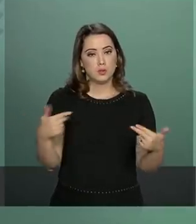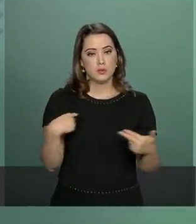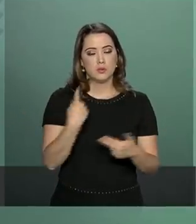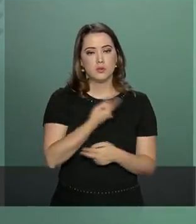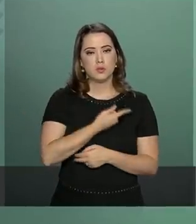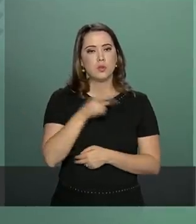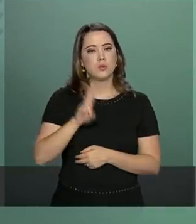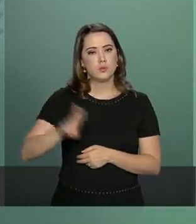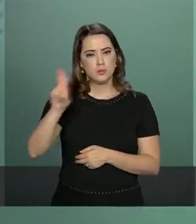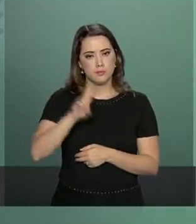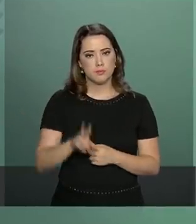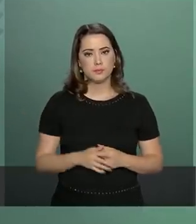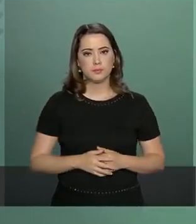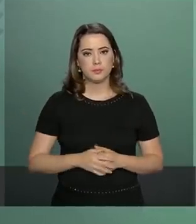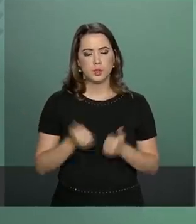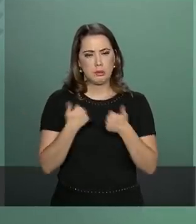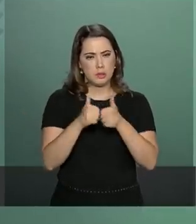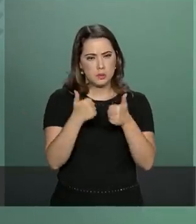todos nós utilizamos.